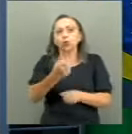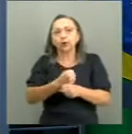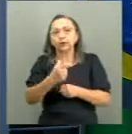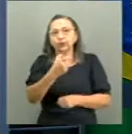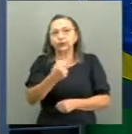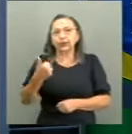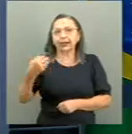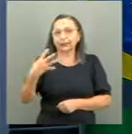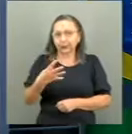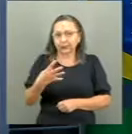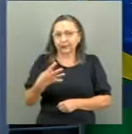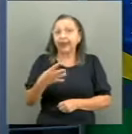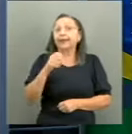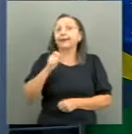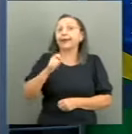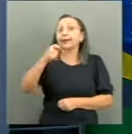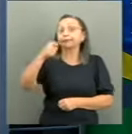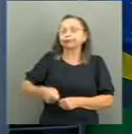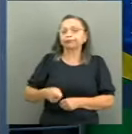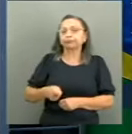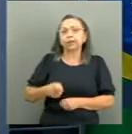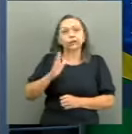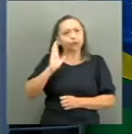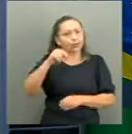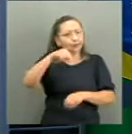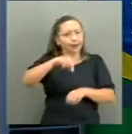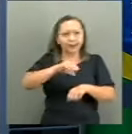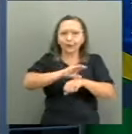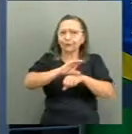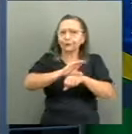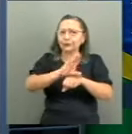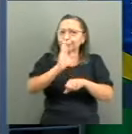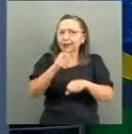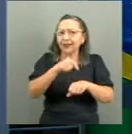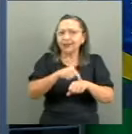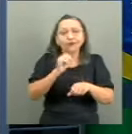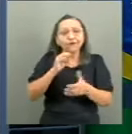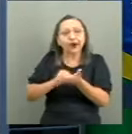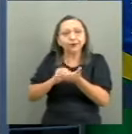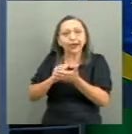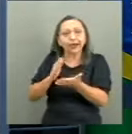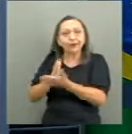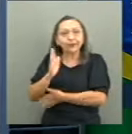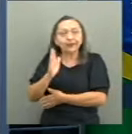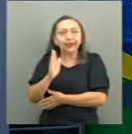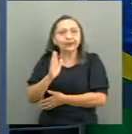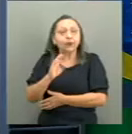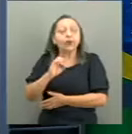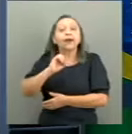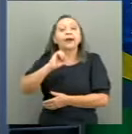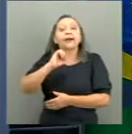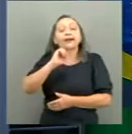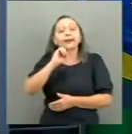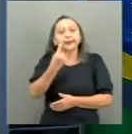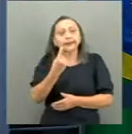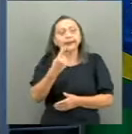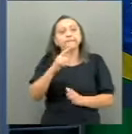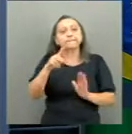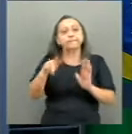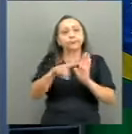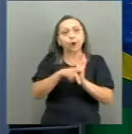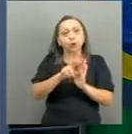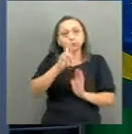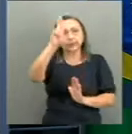que estabelece, já está na Constituição isso, é só regulamentar, expropriação da propriedade